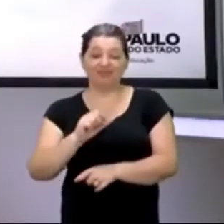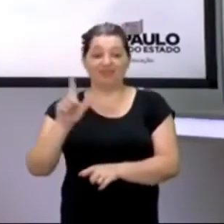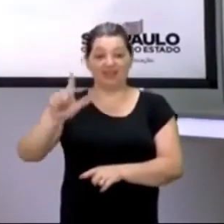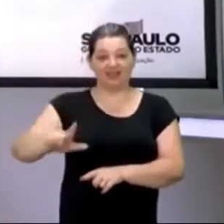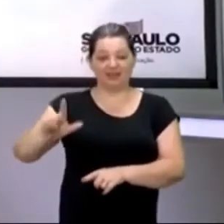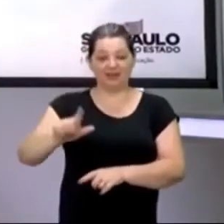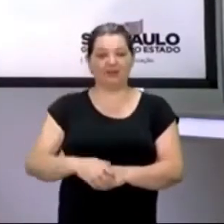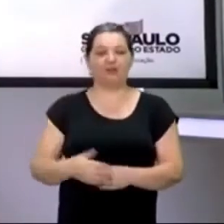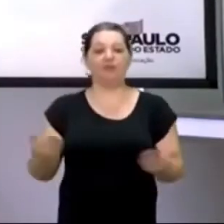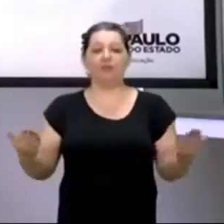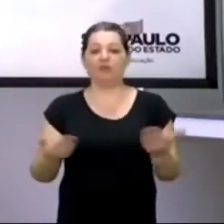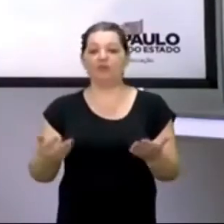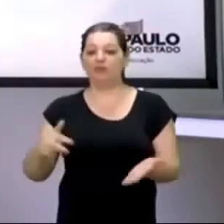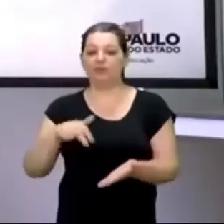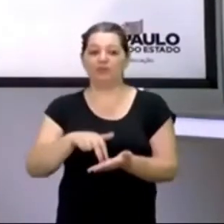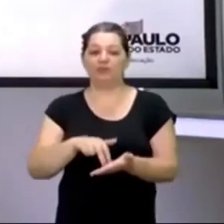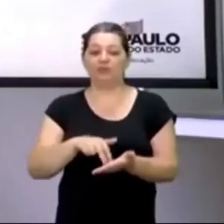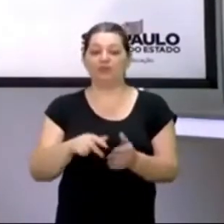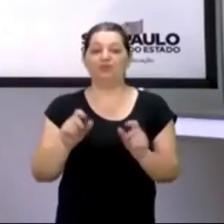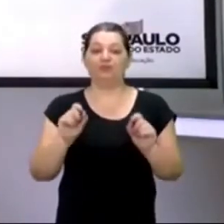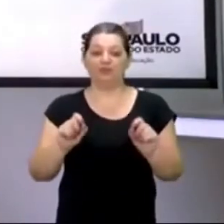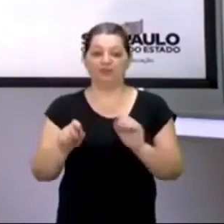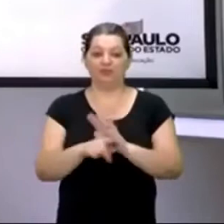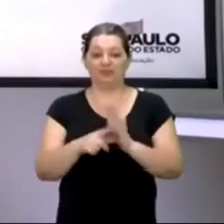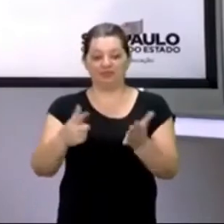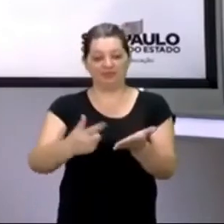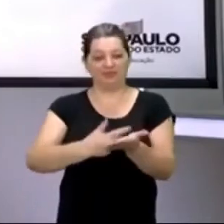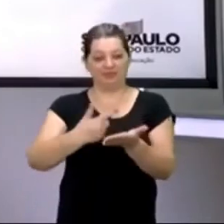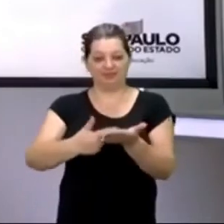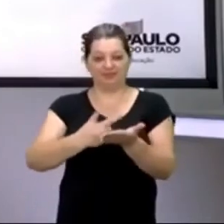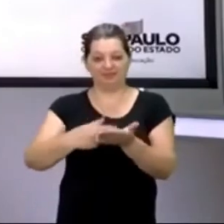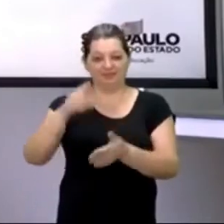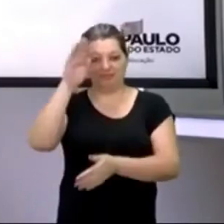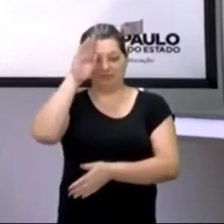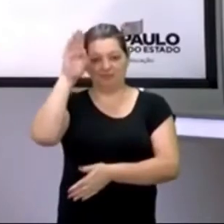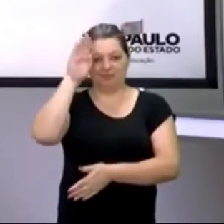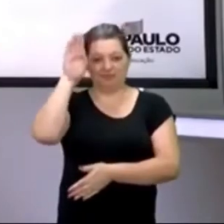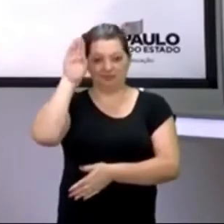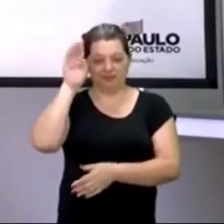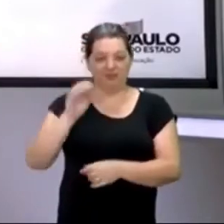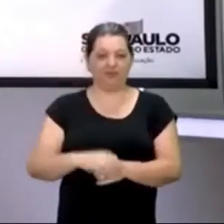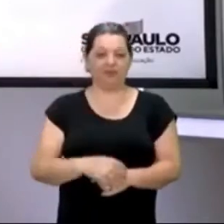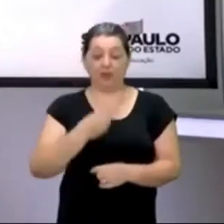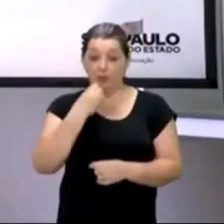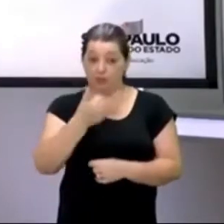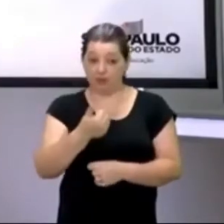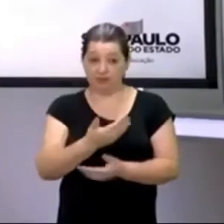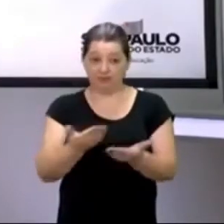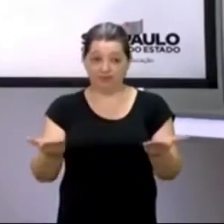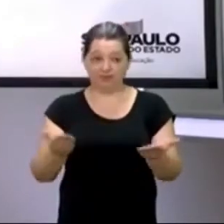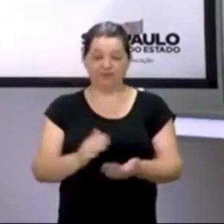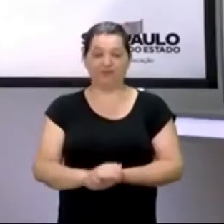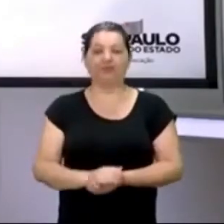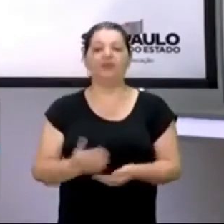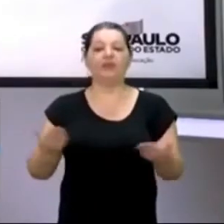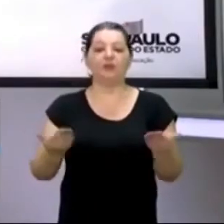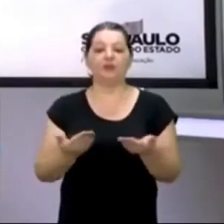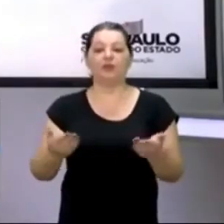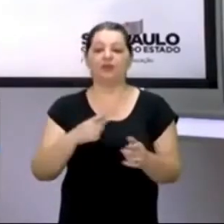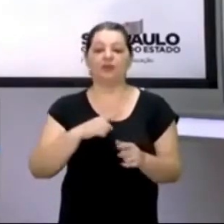Estamos aqui hoje para mais um programa Livros do Vestibular. E aí, tudo bem com vocês? Hoje temos